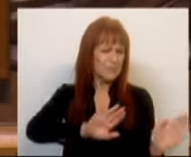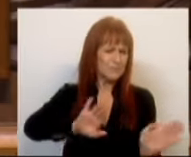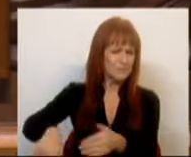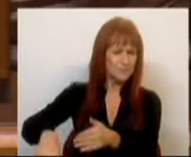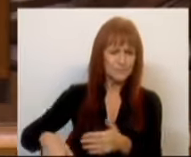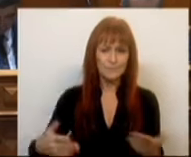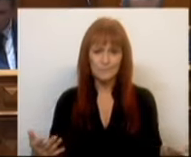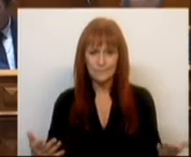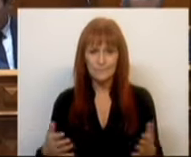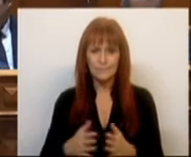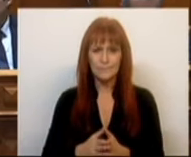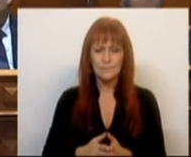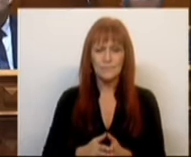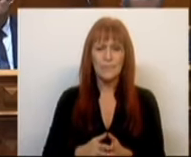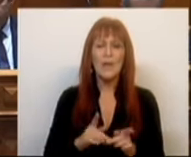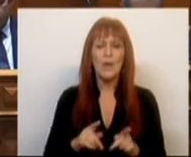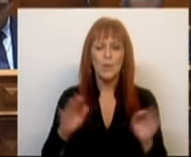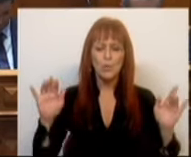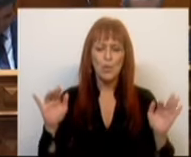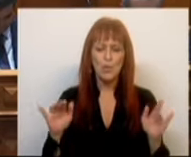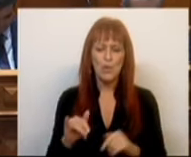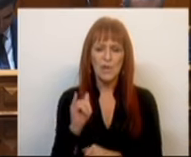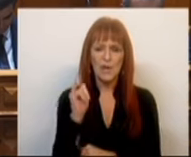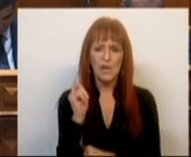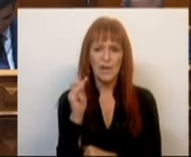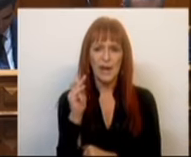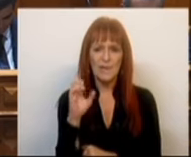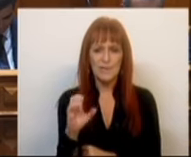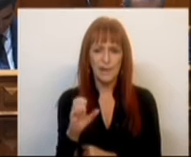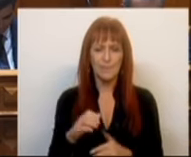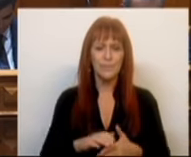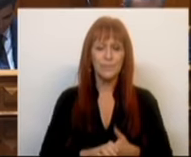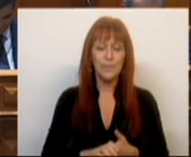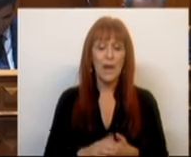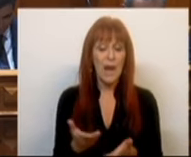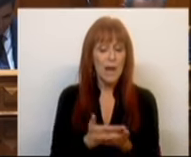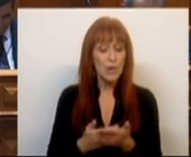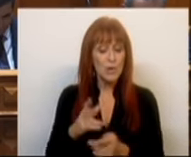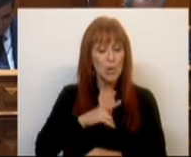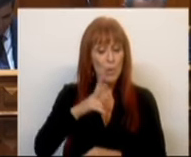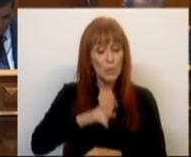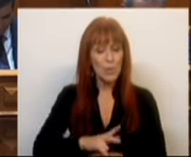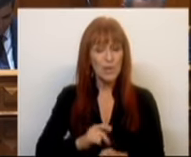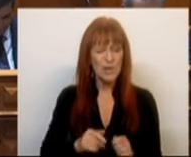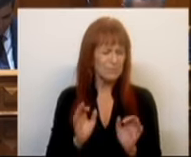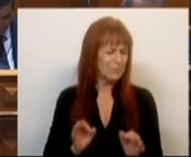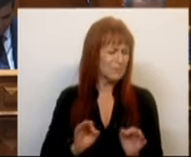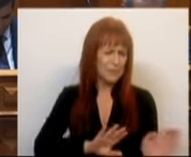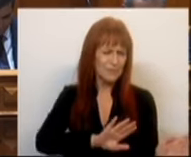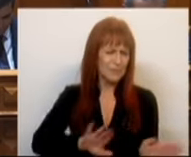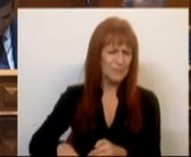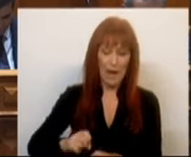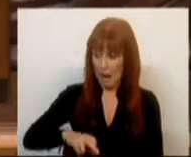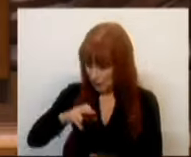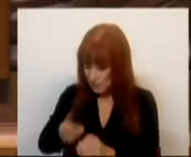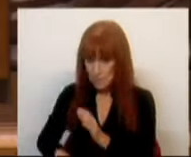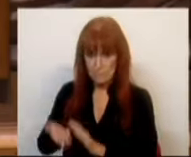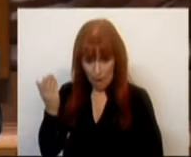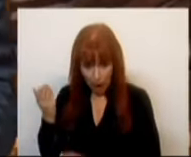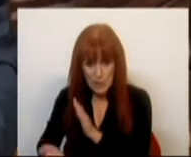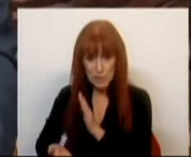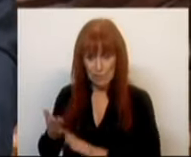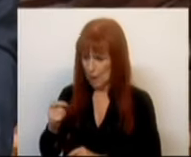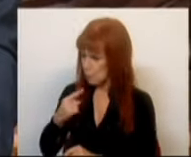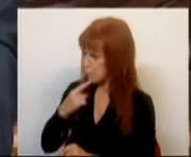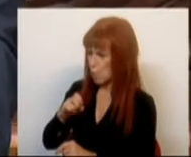é a redução do IRC. A economia portuguesa dispensa bem enriquecer ainda mais os que já são